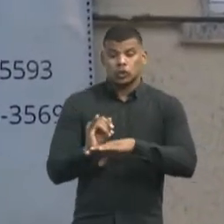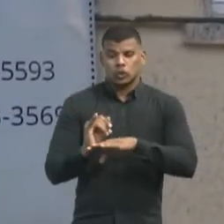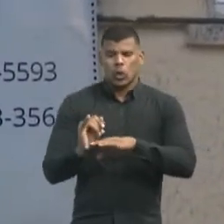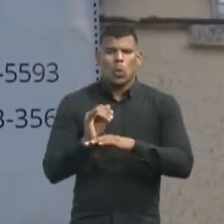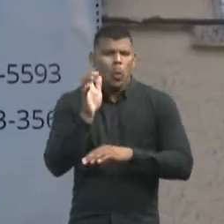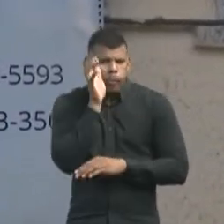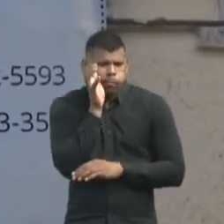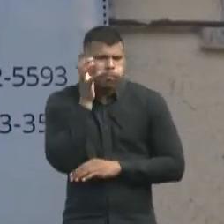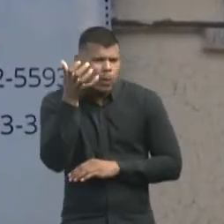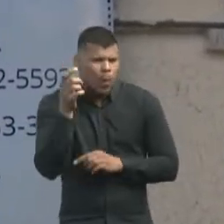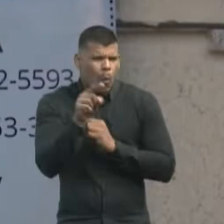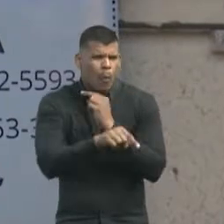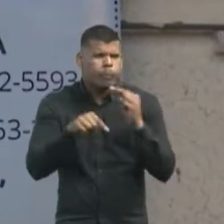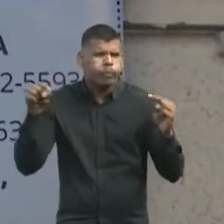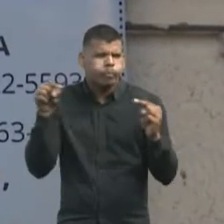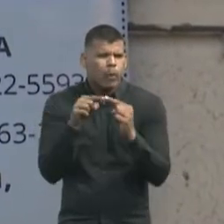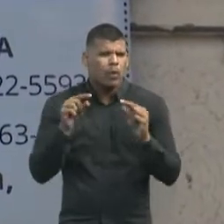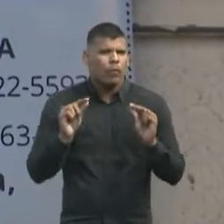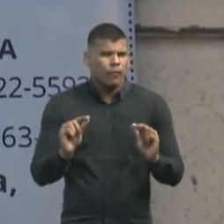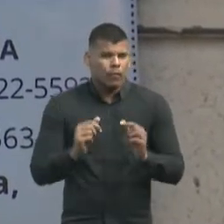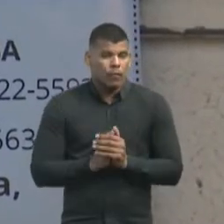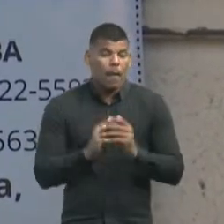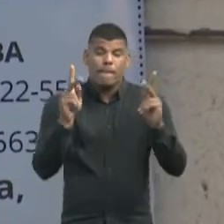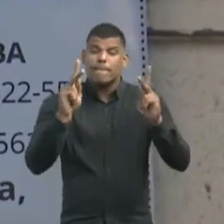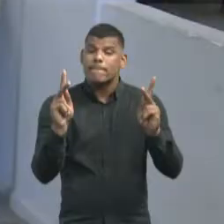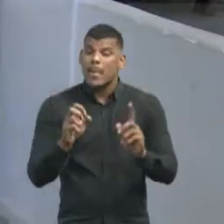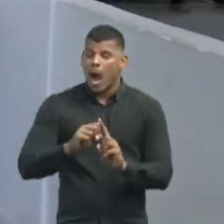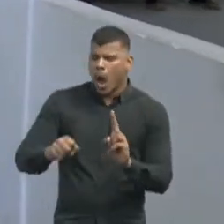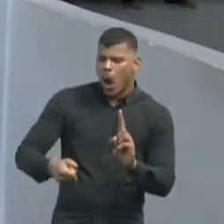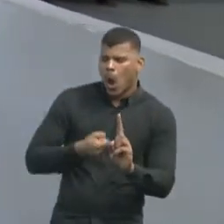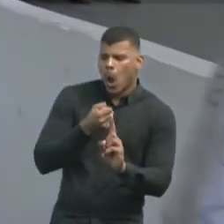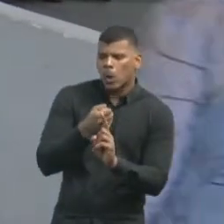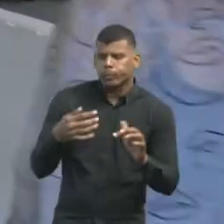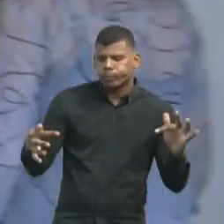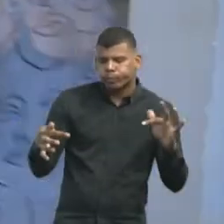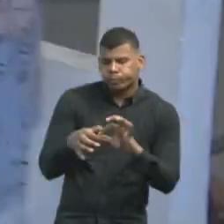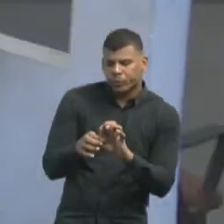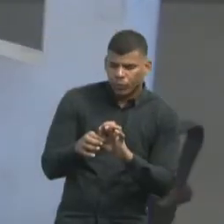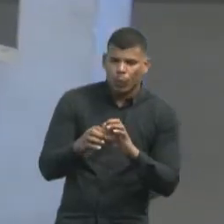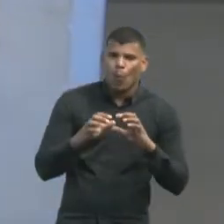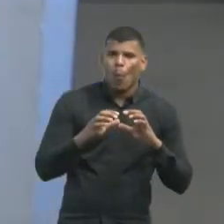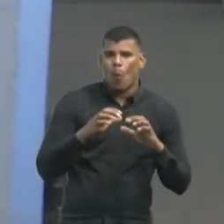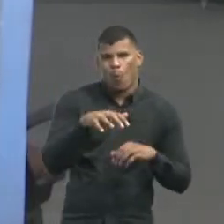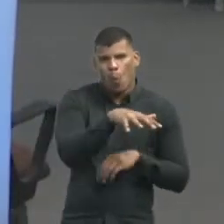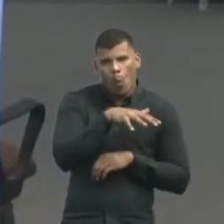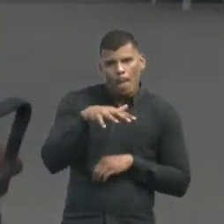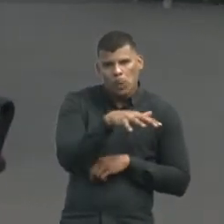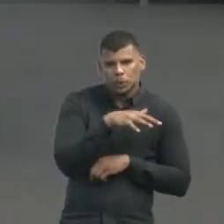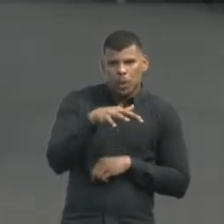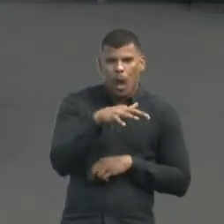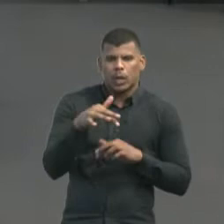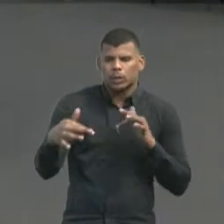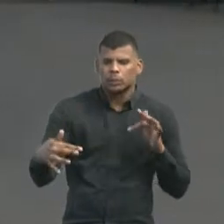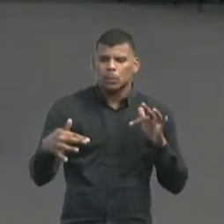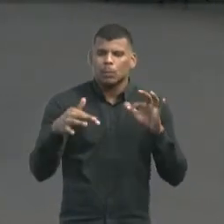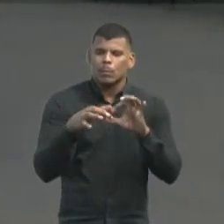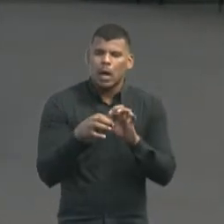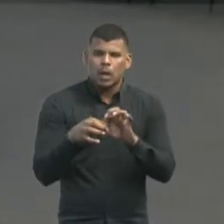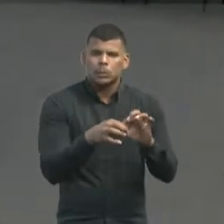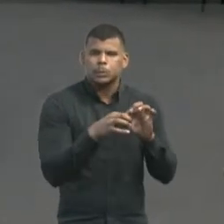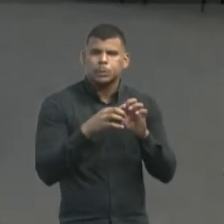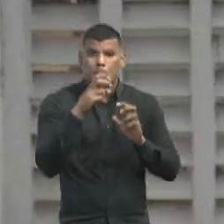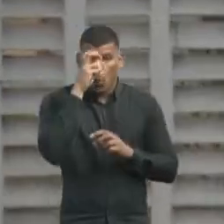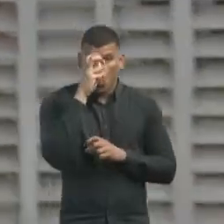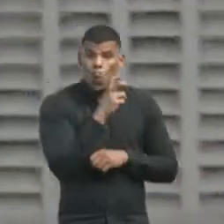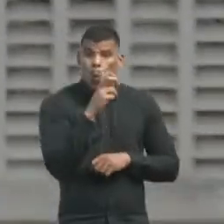pacificação social, fortalecendo os vínculos entre a comunidade, desenvolvendo assim uma cultura de